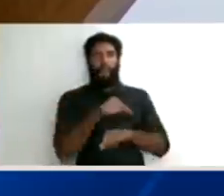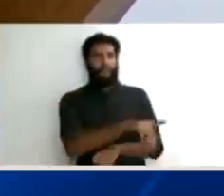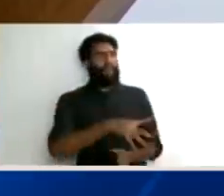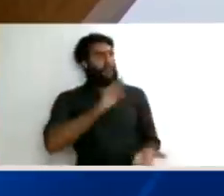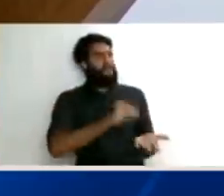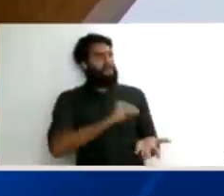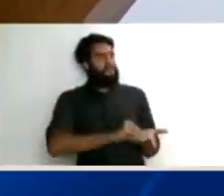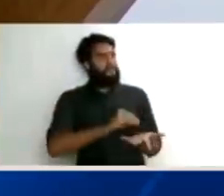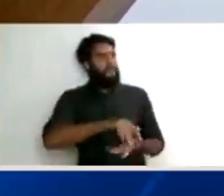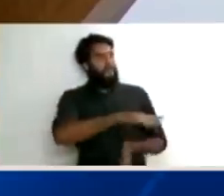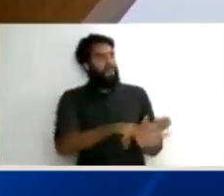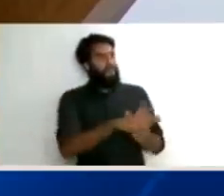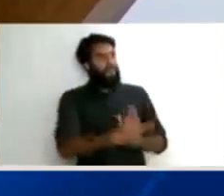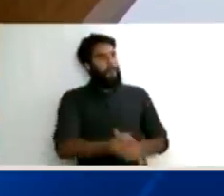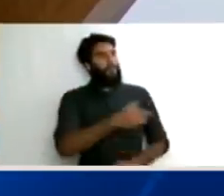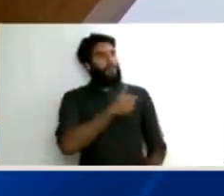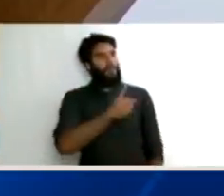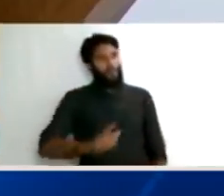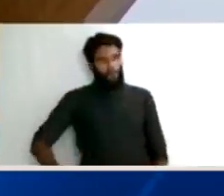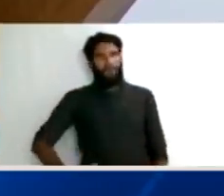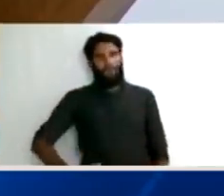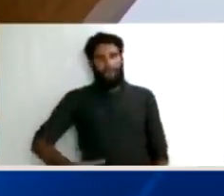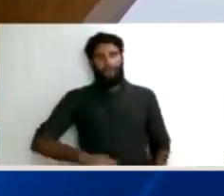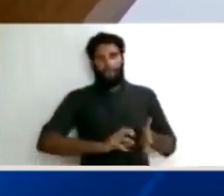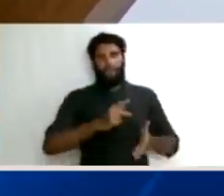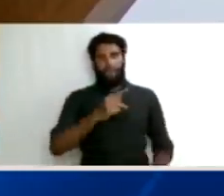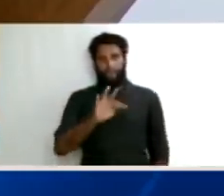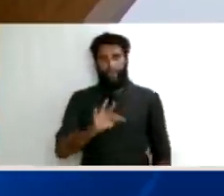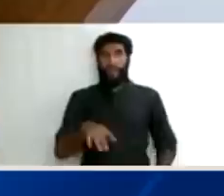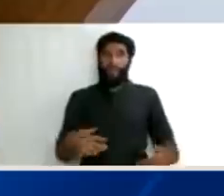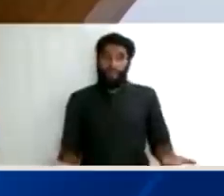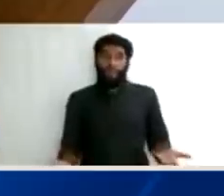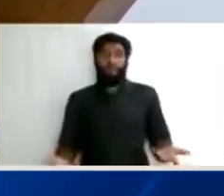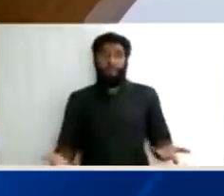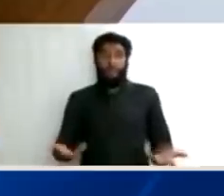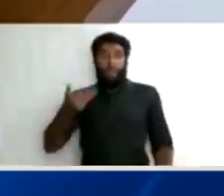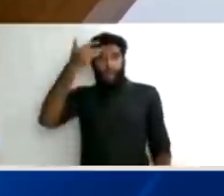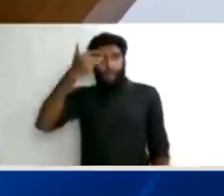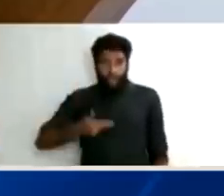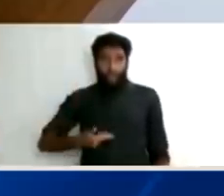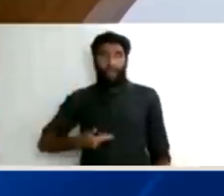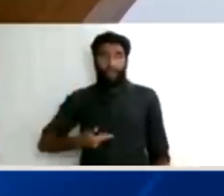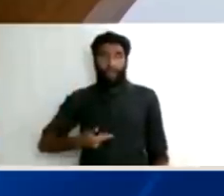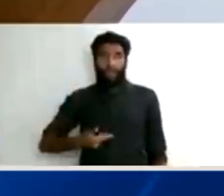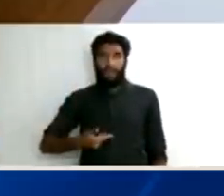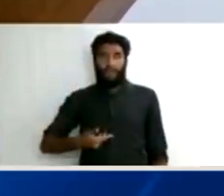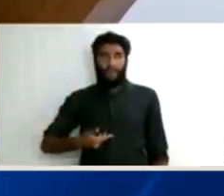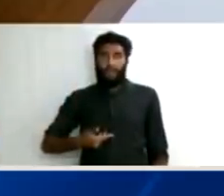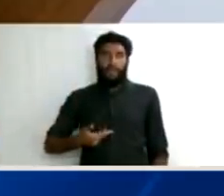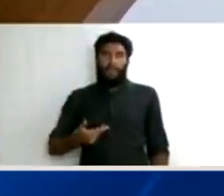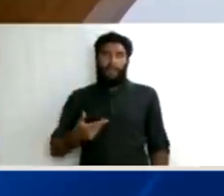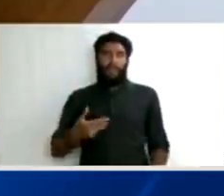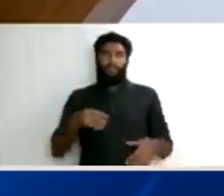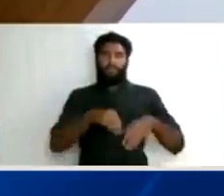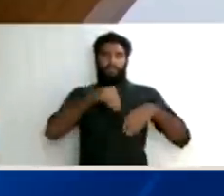principalmente em habeas corpus, que estamos julgando um habeas corpus, e habeas corpus ele não pode analisar matéria